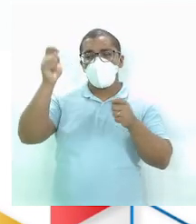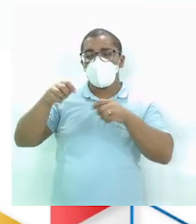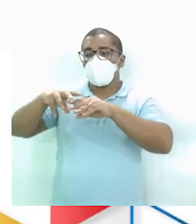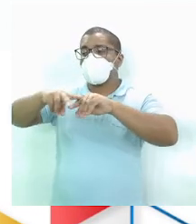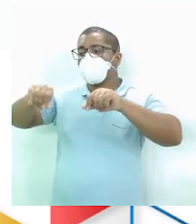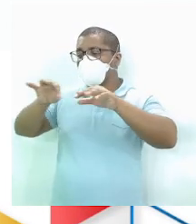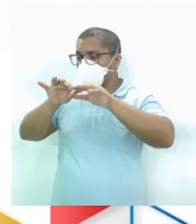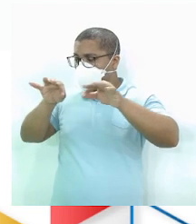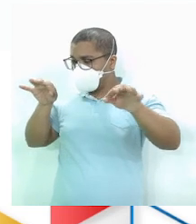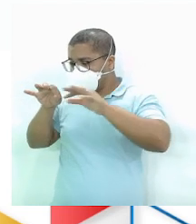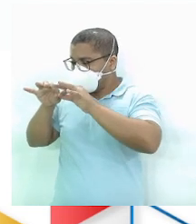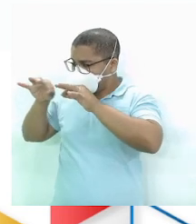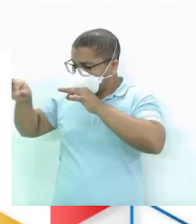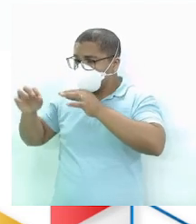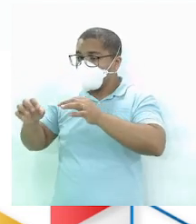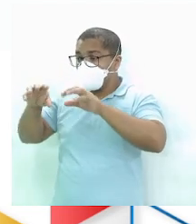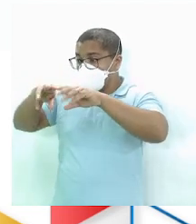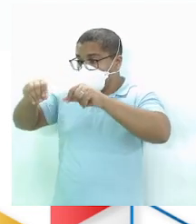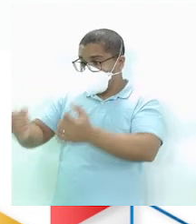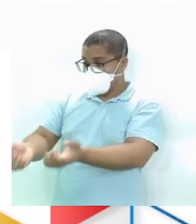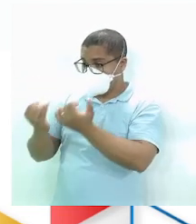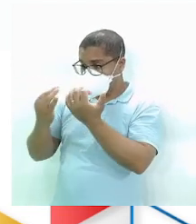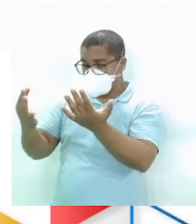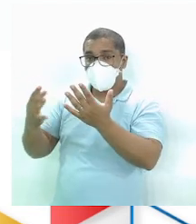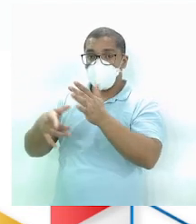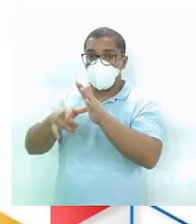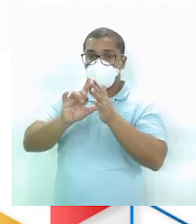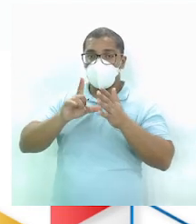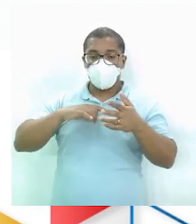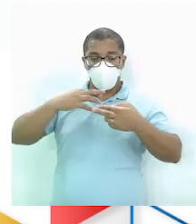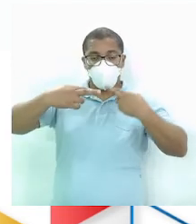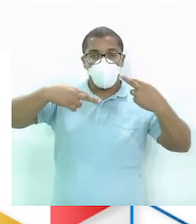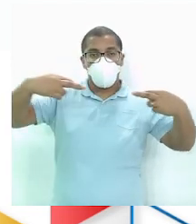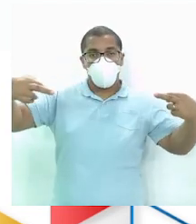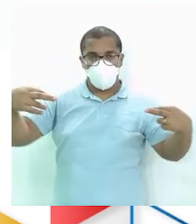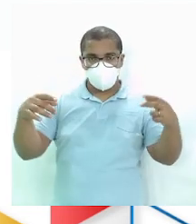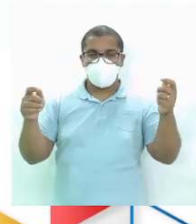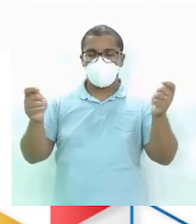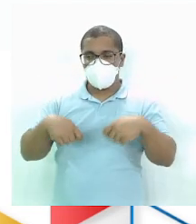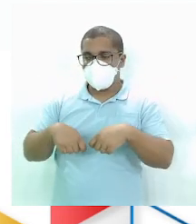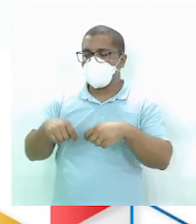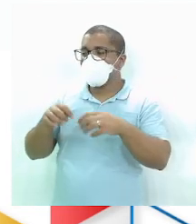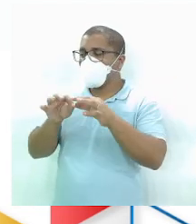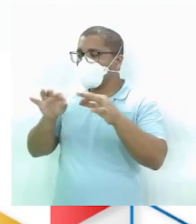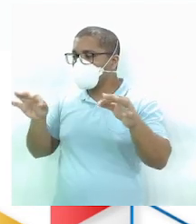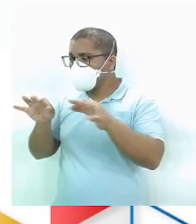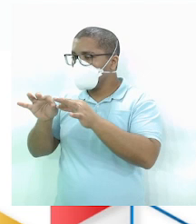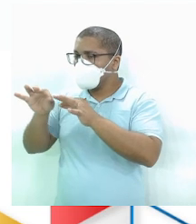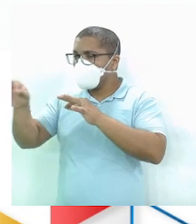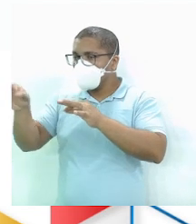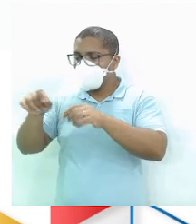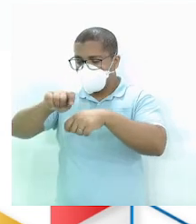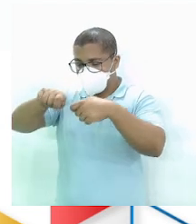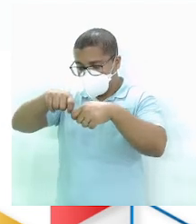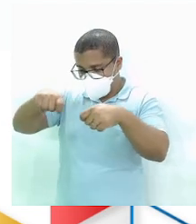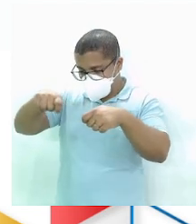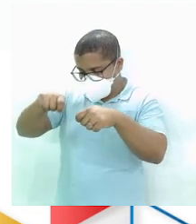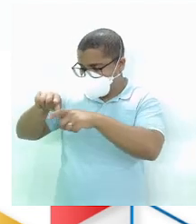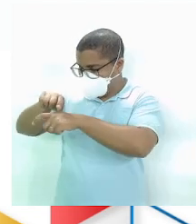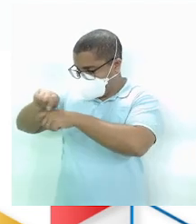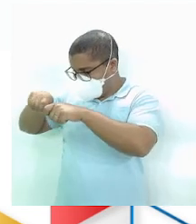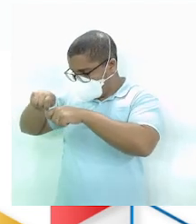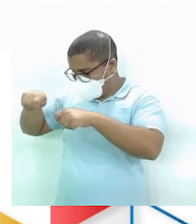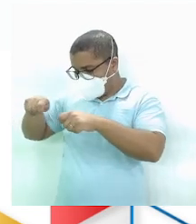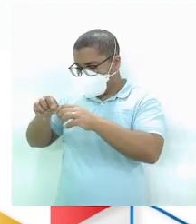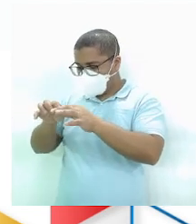terras Destinadas ao plantio Eram utilizadas cordas Para demarcar Com nós Indicando a unidade De comprimento